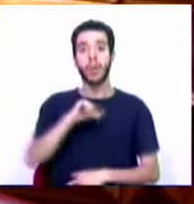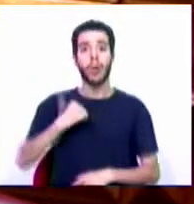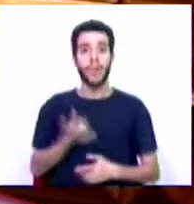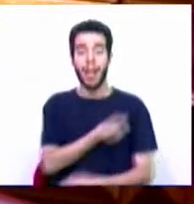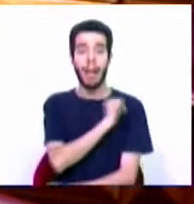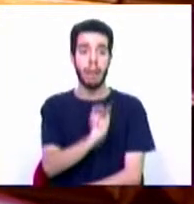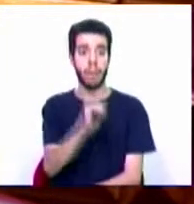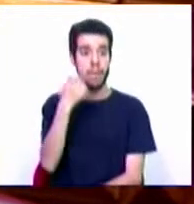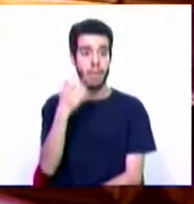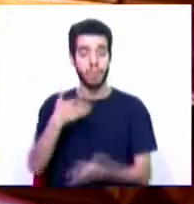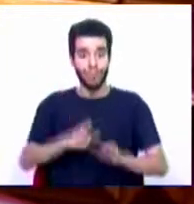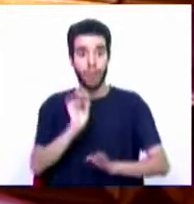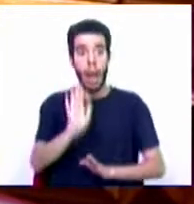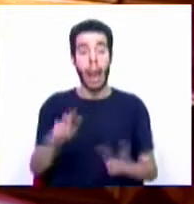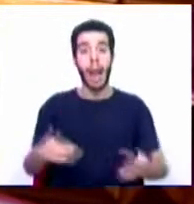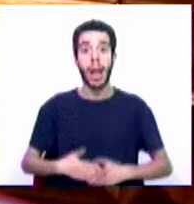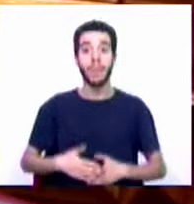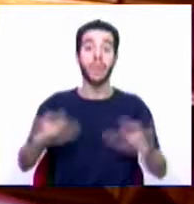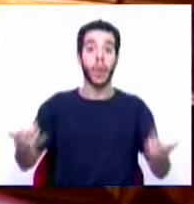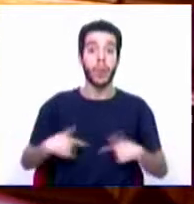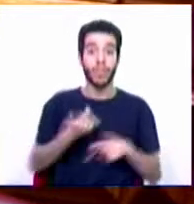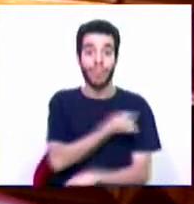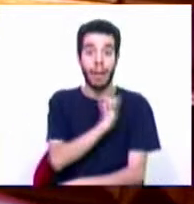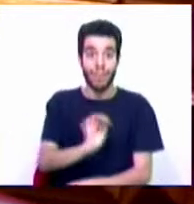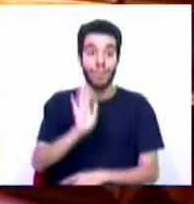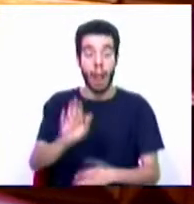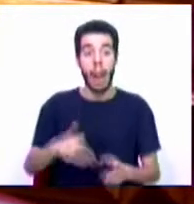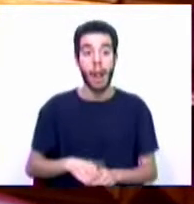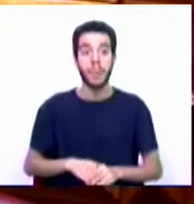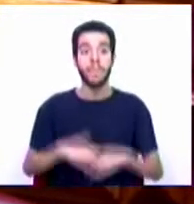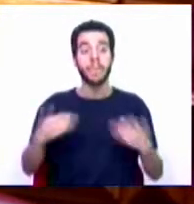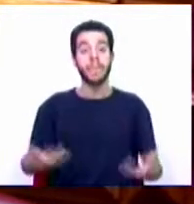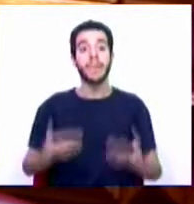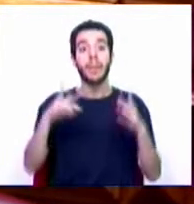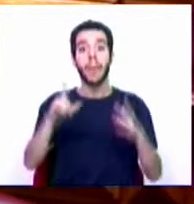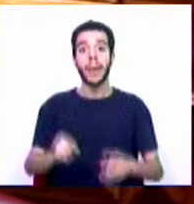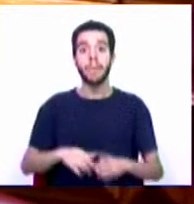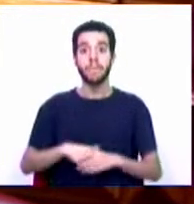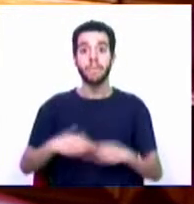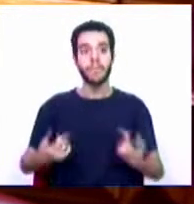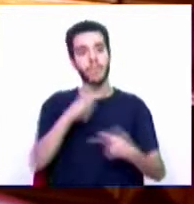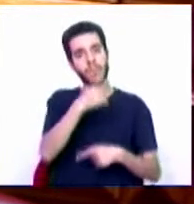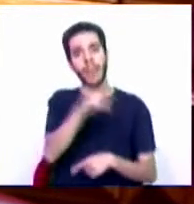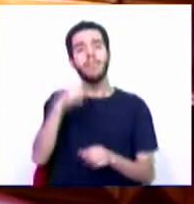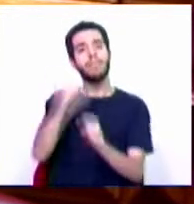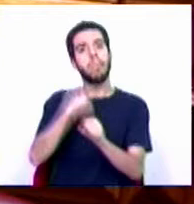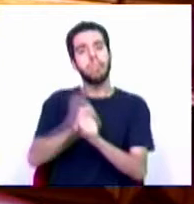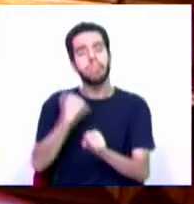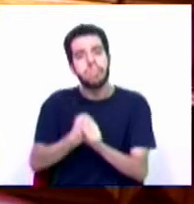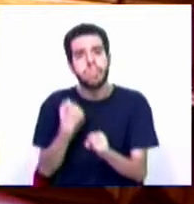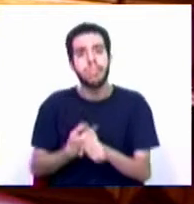terra, ou foi adotada por si, e nele faria o seu maior percurso na dedicação à causa pública.